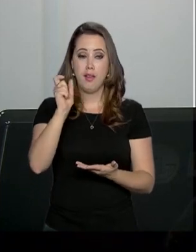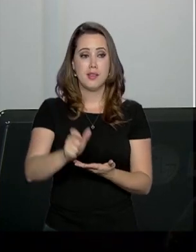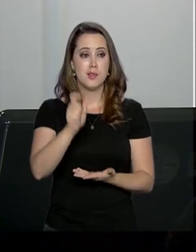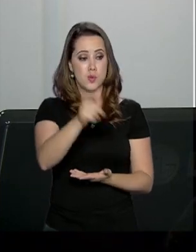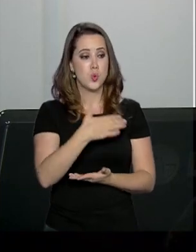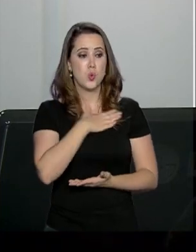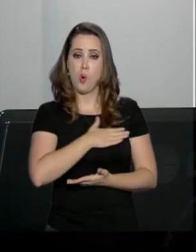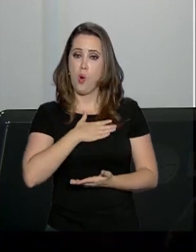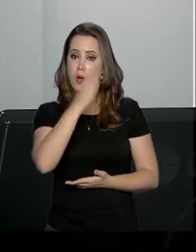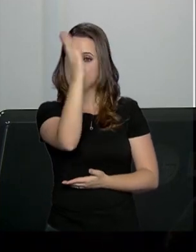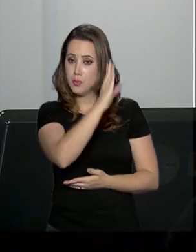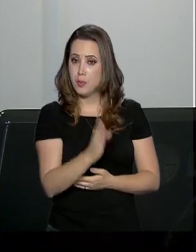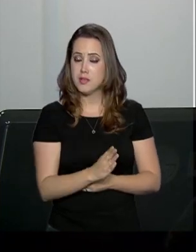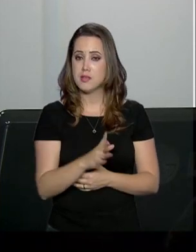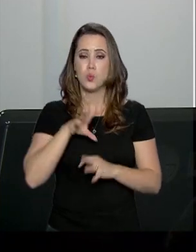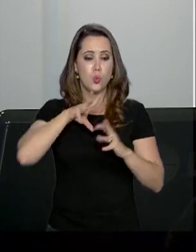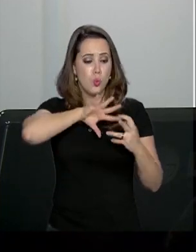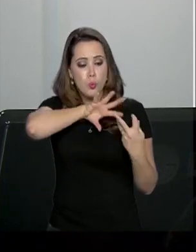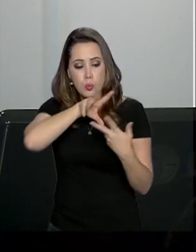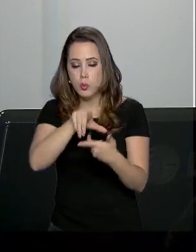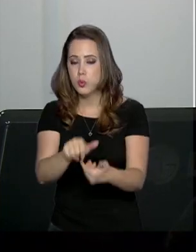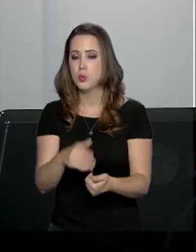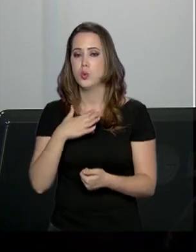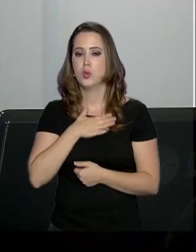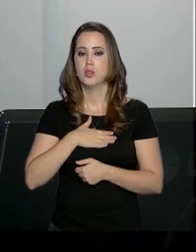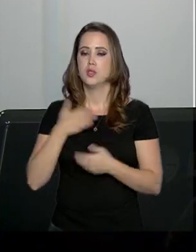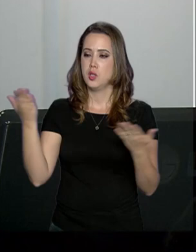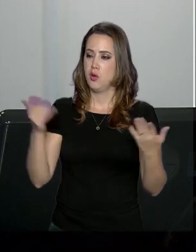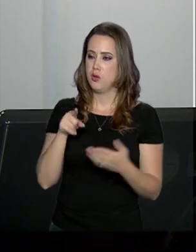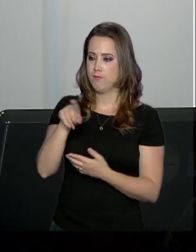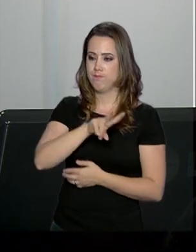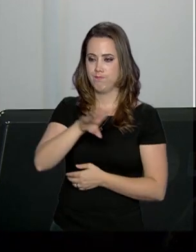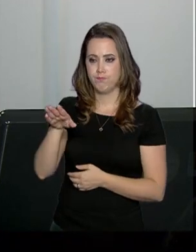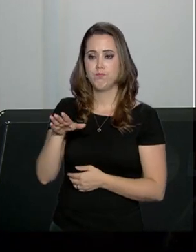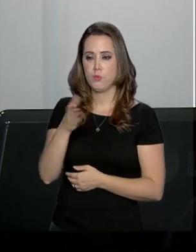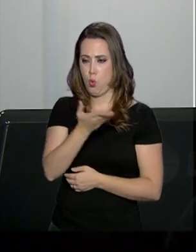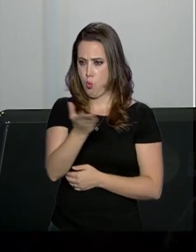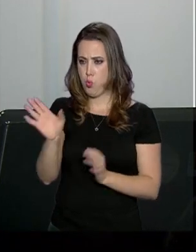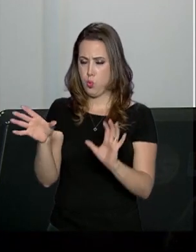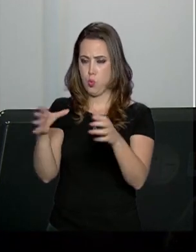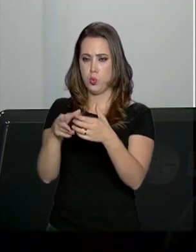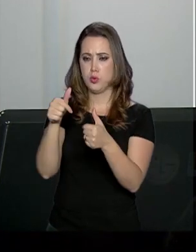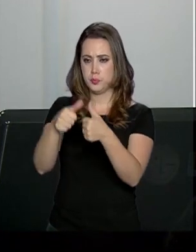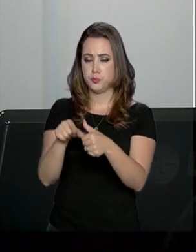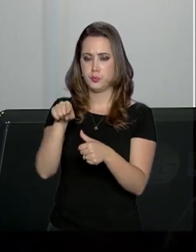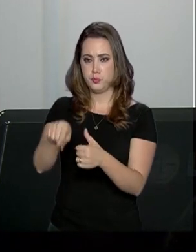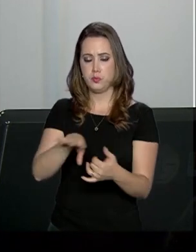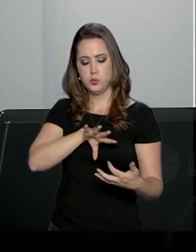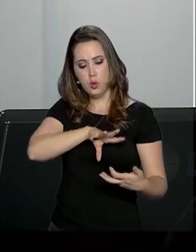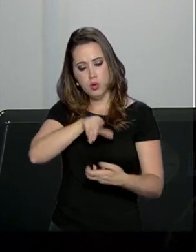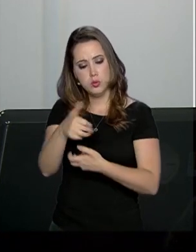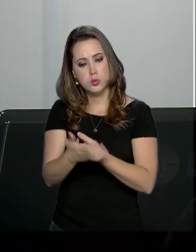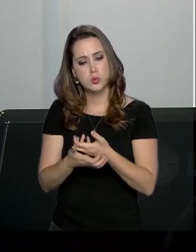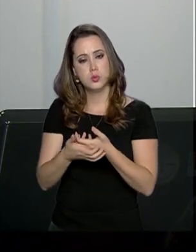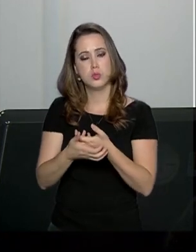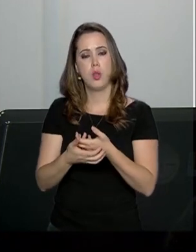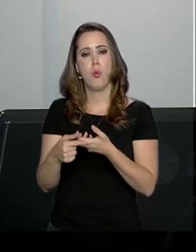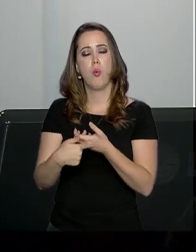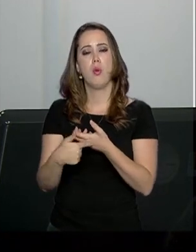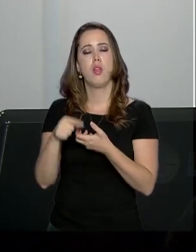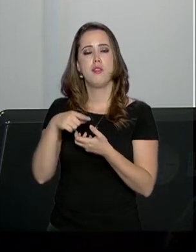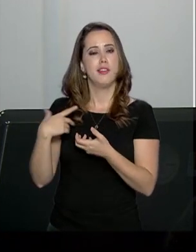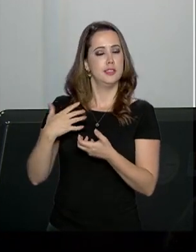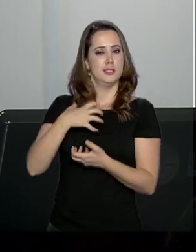do mundo. E nesse momento que vocês estão aí, na Antártica, é um momento de